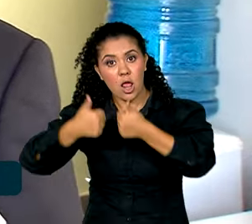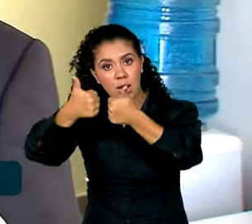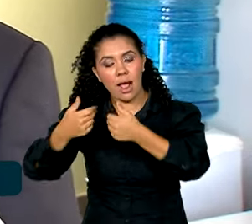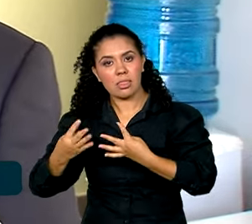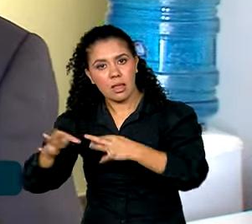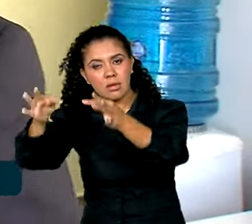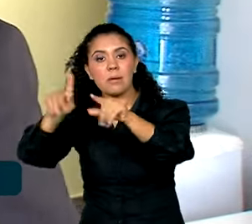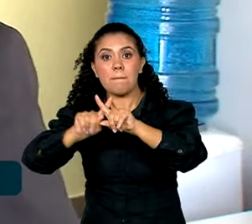mas sem um ser humano, não resolve.